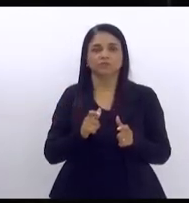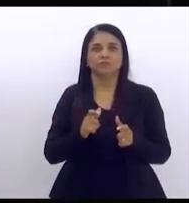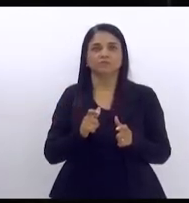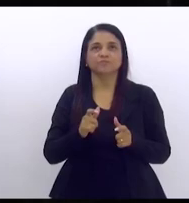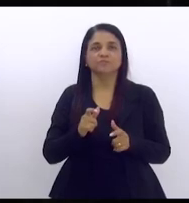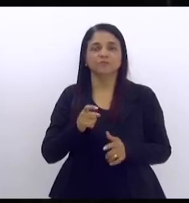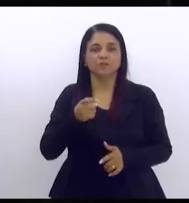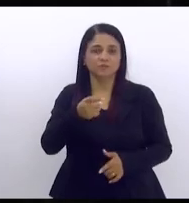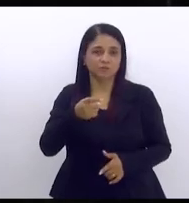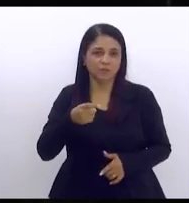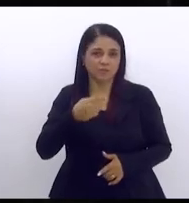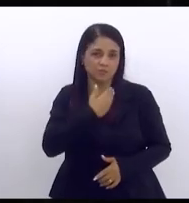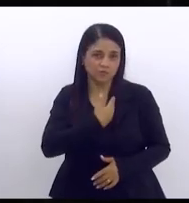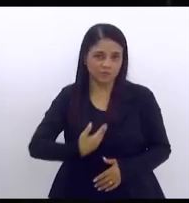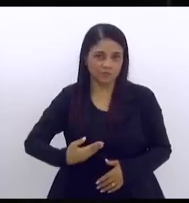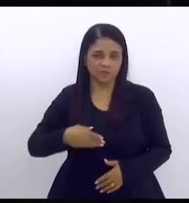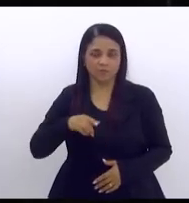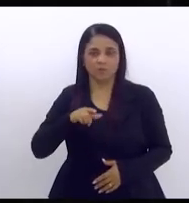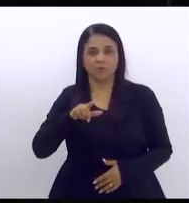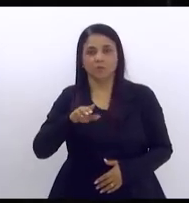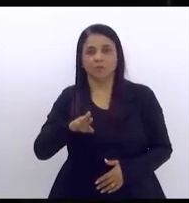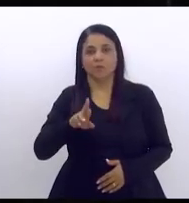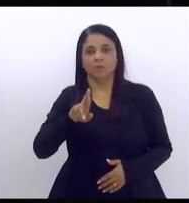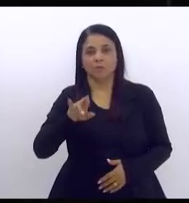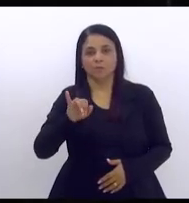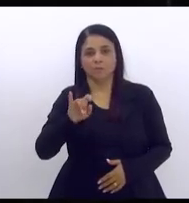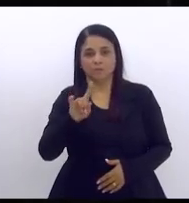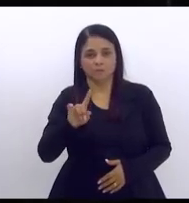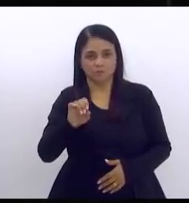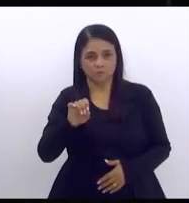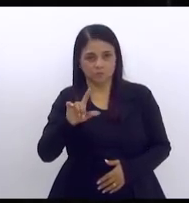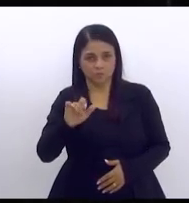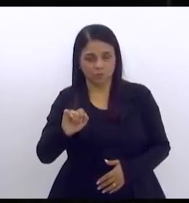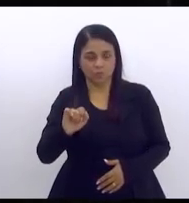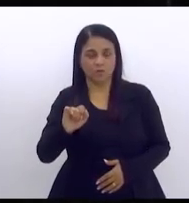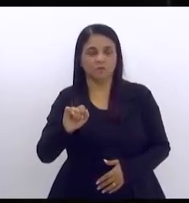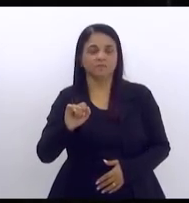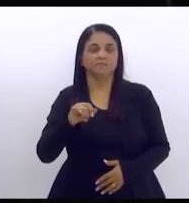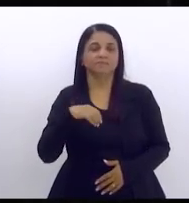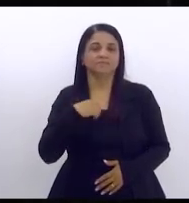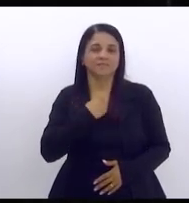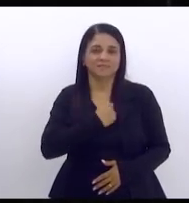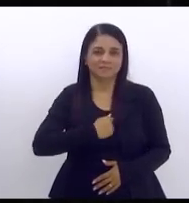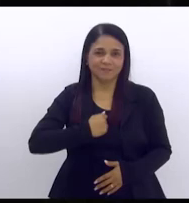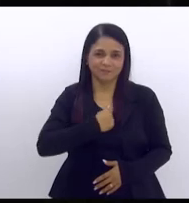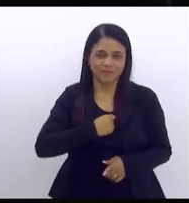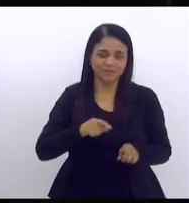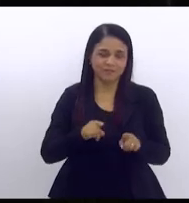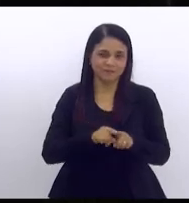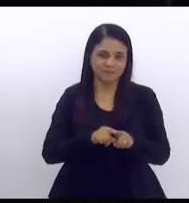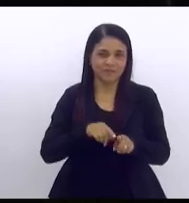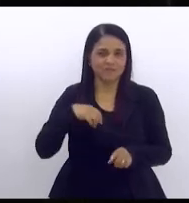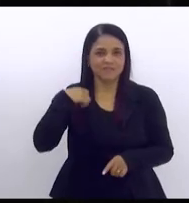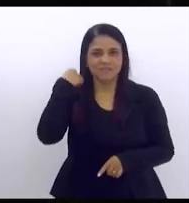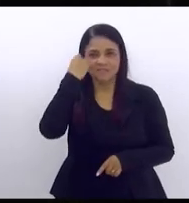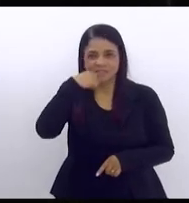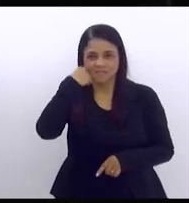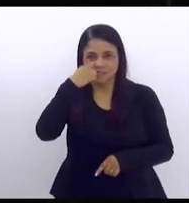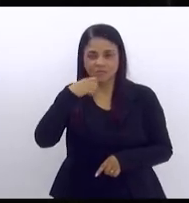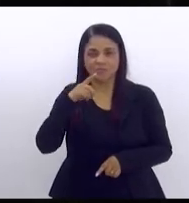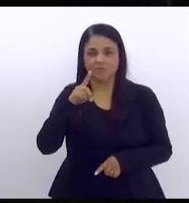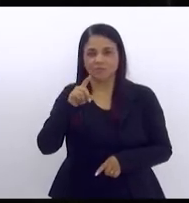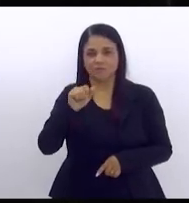governador Leonel de Moura Brizola esteja e o nosso saudoso senador professor Dacir Ribeiro